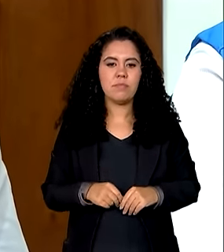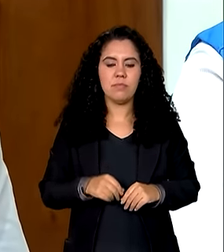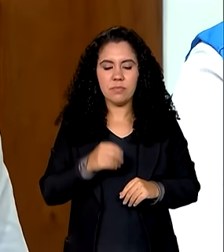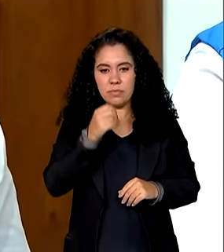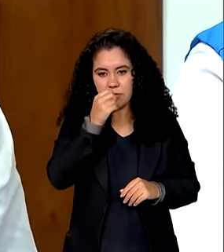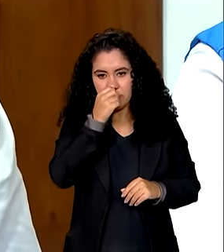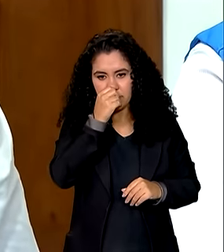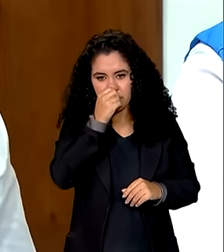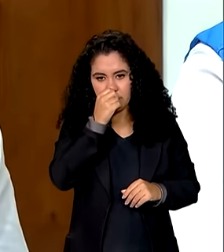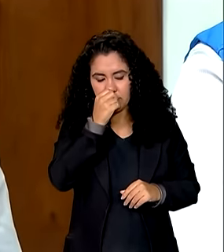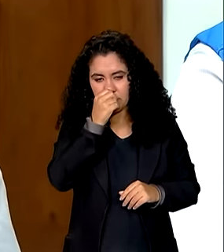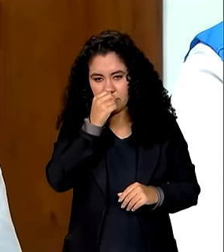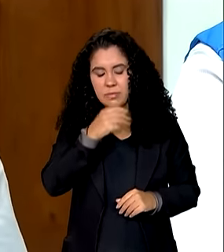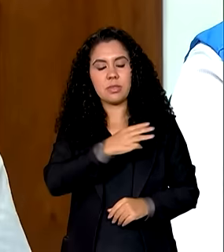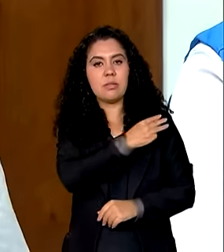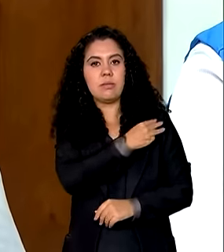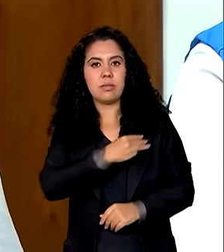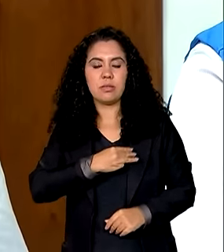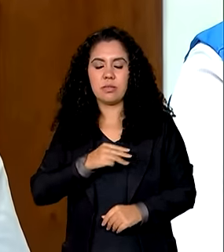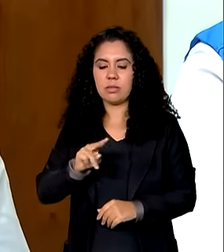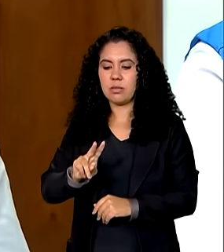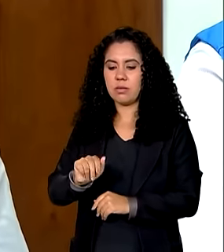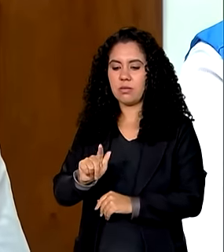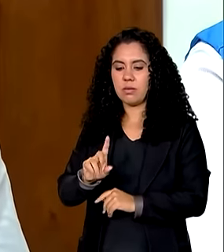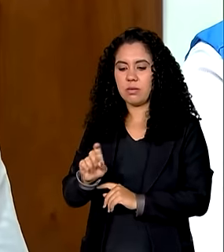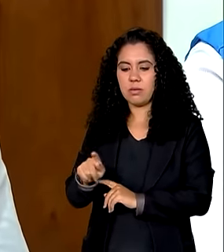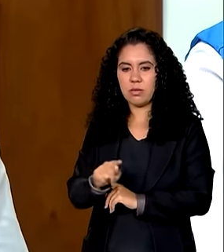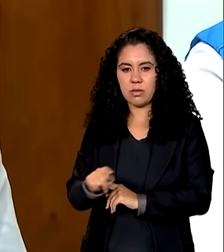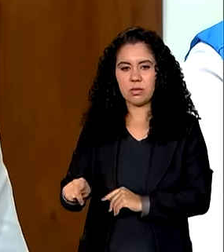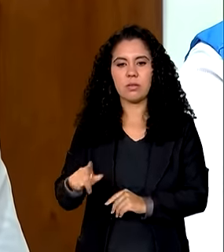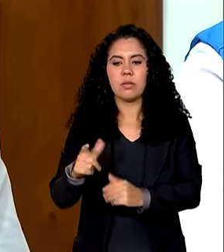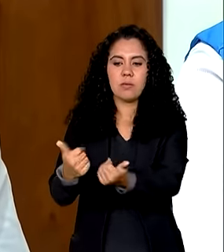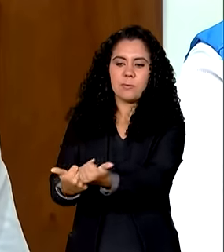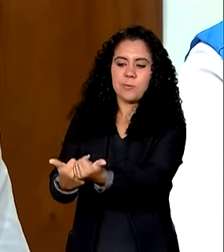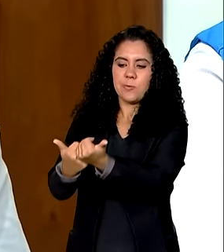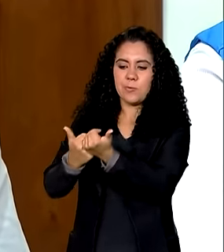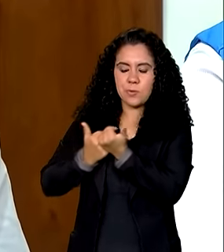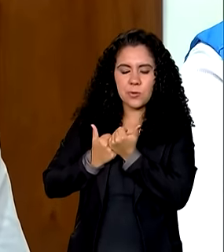ministro Valdez nós também tivemos um apoio muito grande